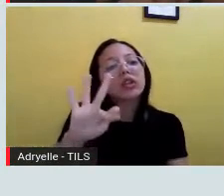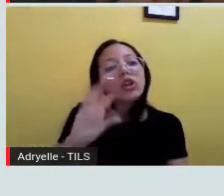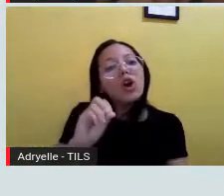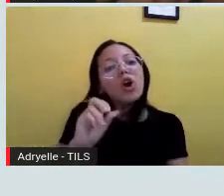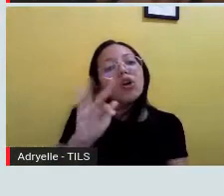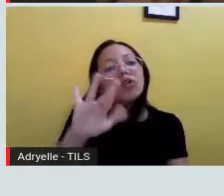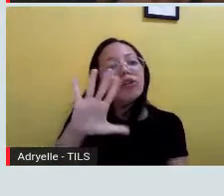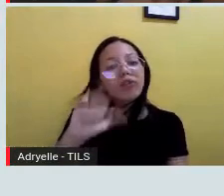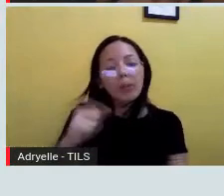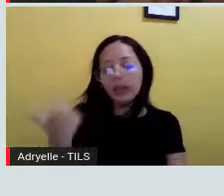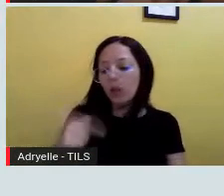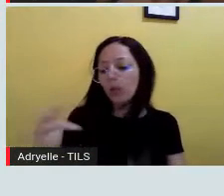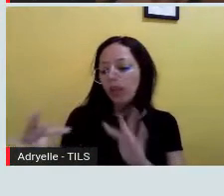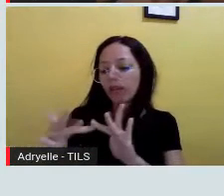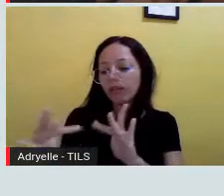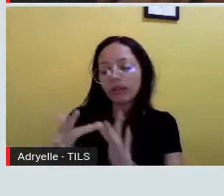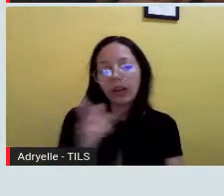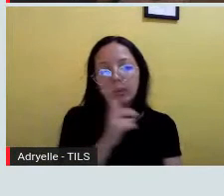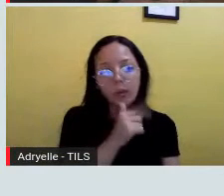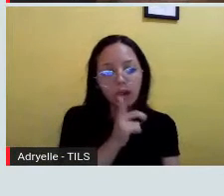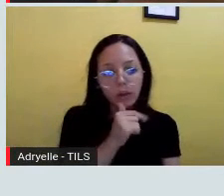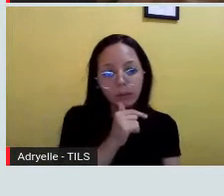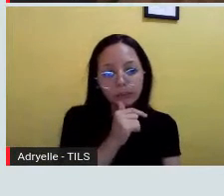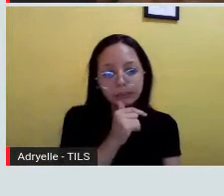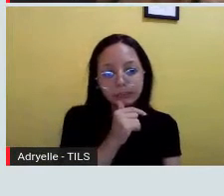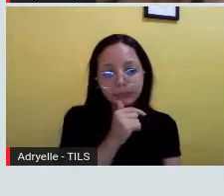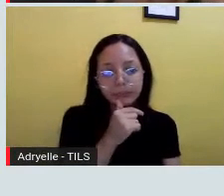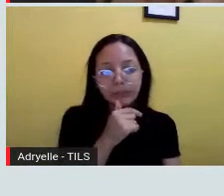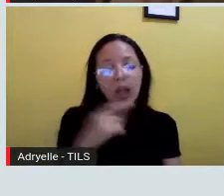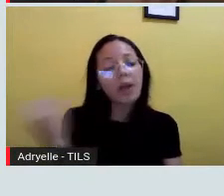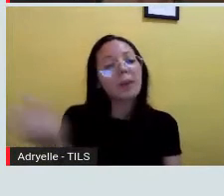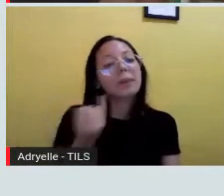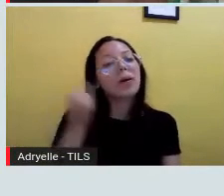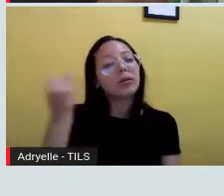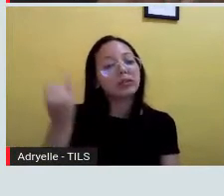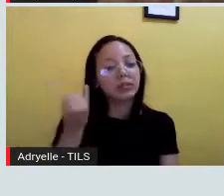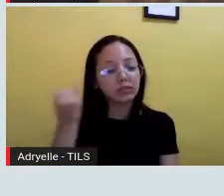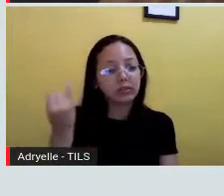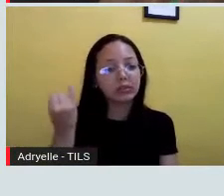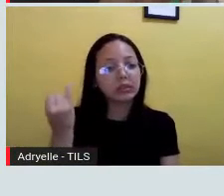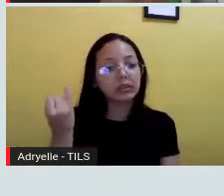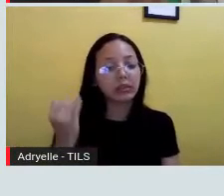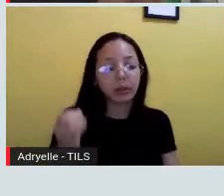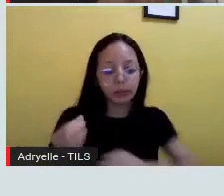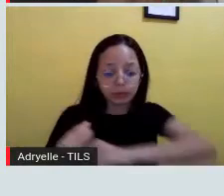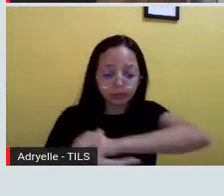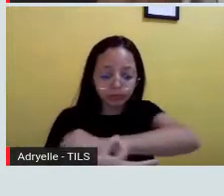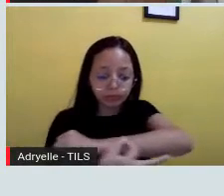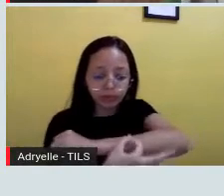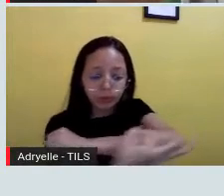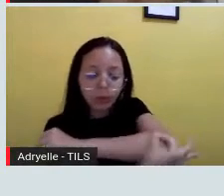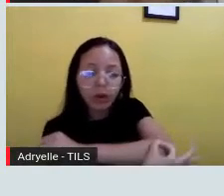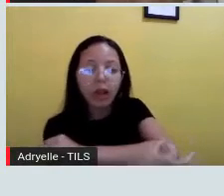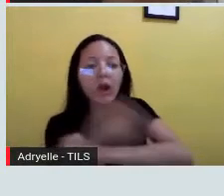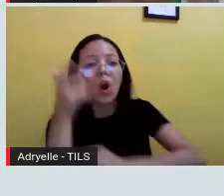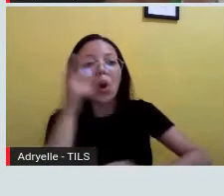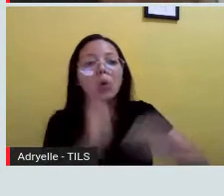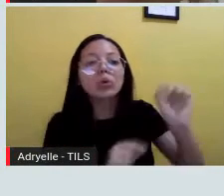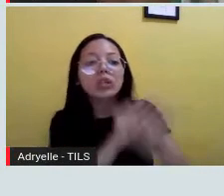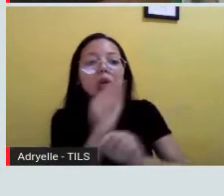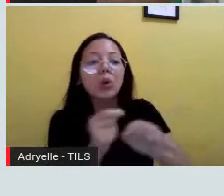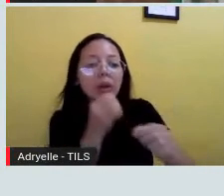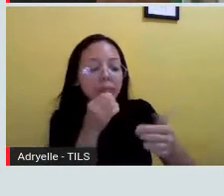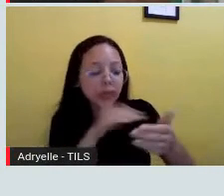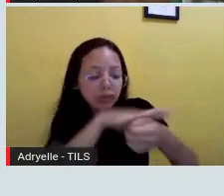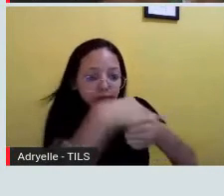afinidade com a água. Tá? E isso vai ser muito importante pra que as moléculas, elas consigam ultrapassar a nossa barreira. Que